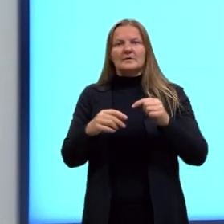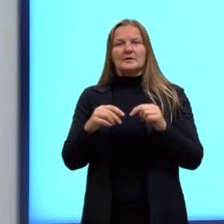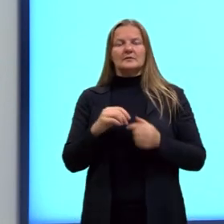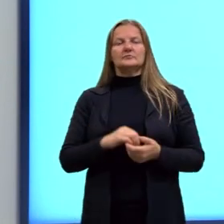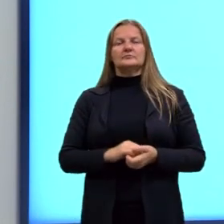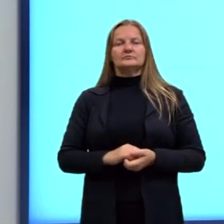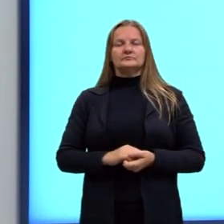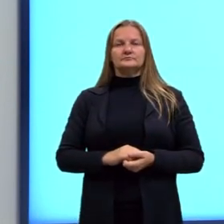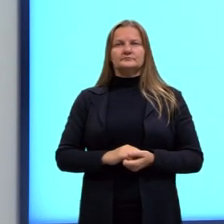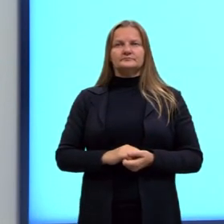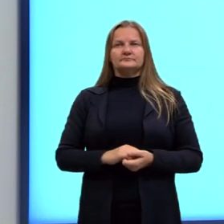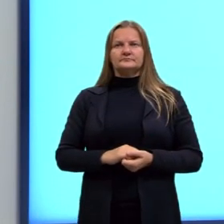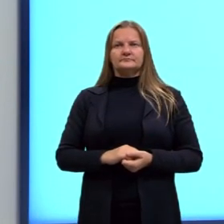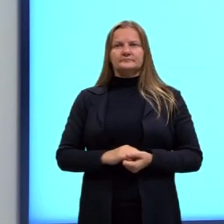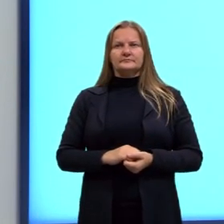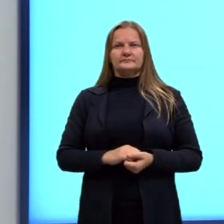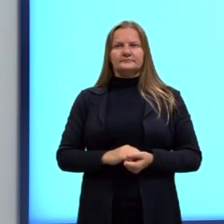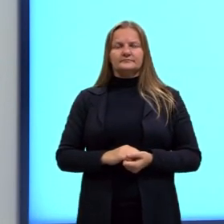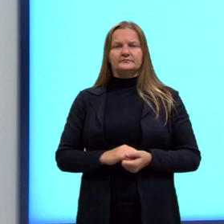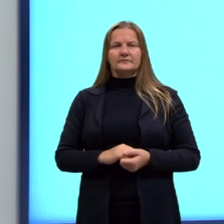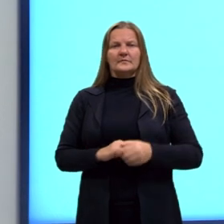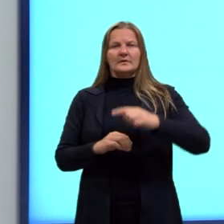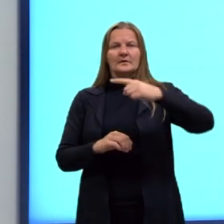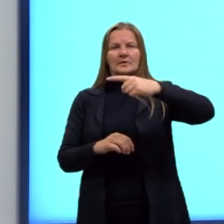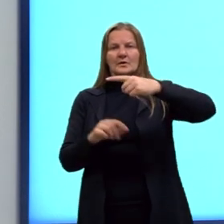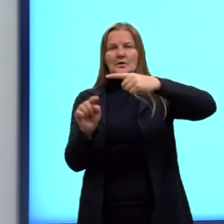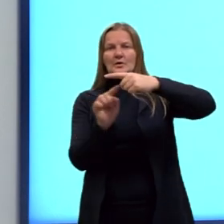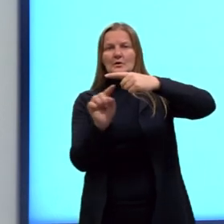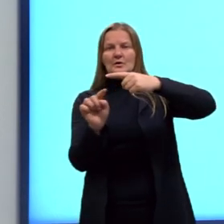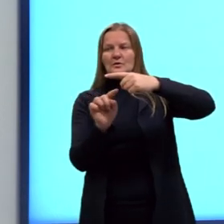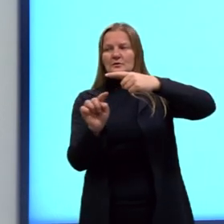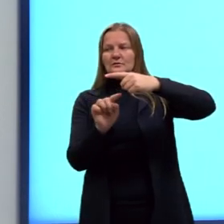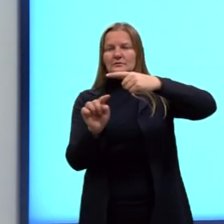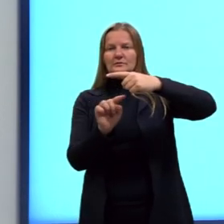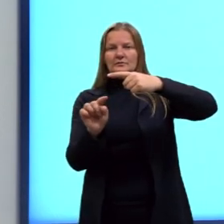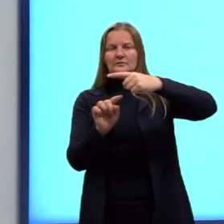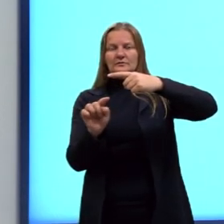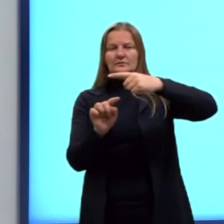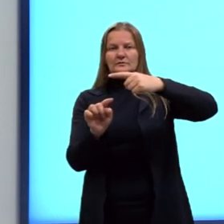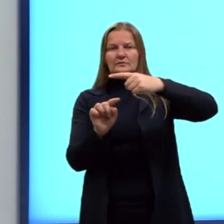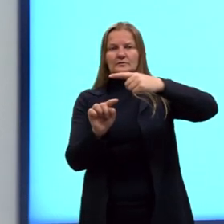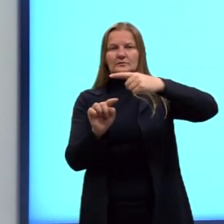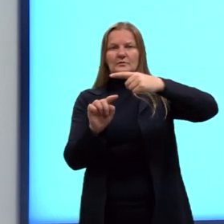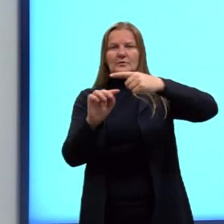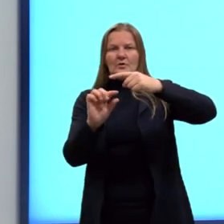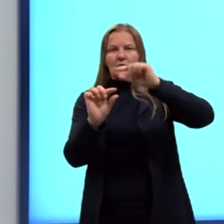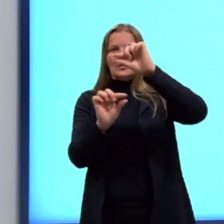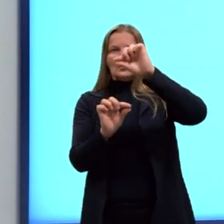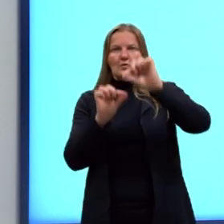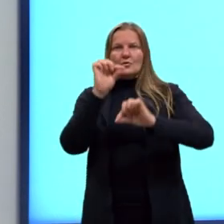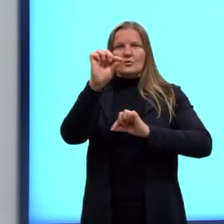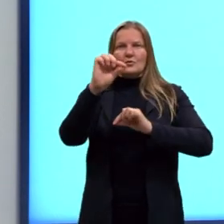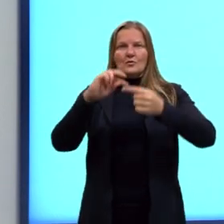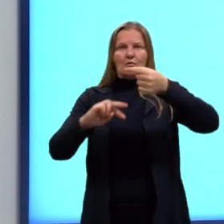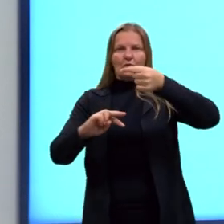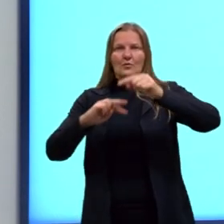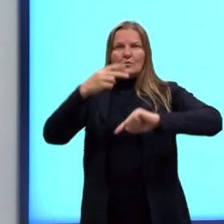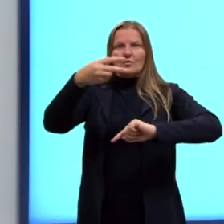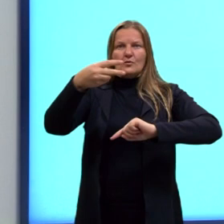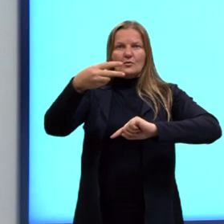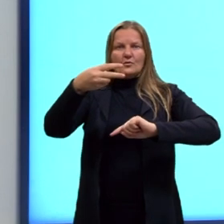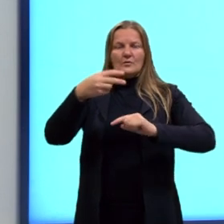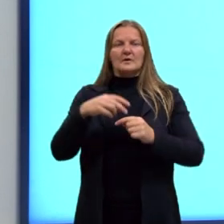baixo. Então, o denominador aqui, ele vai ser nominador. E o nominador vai ser o